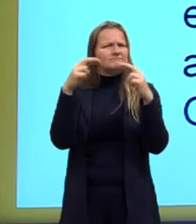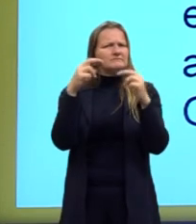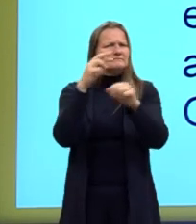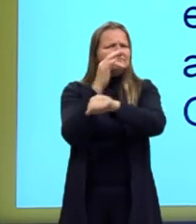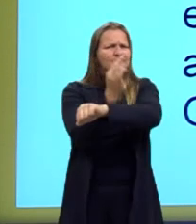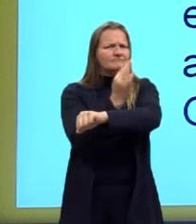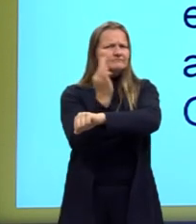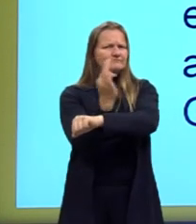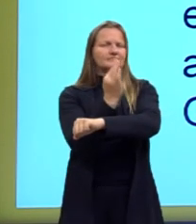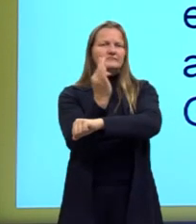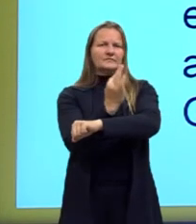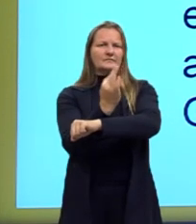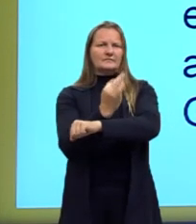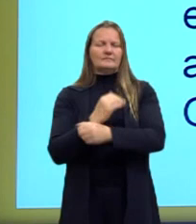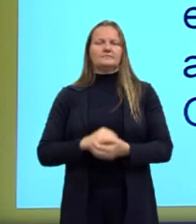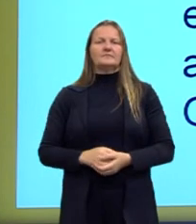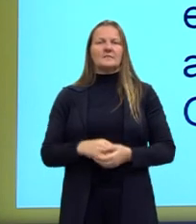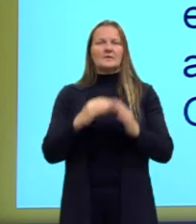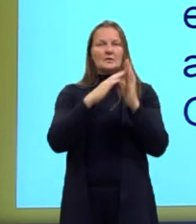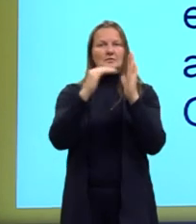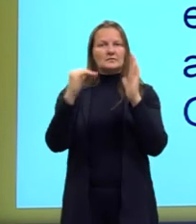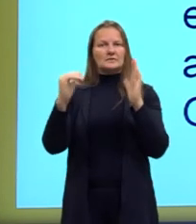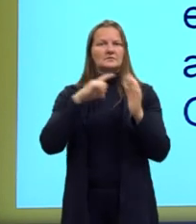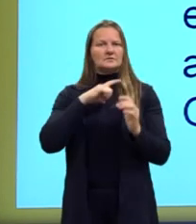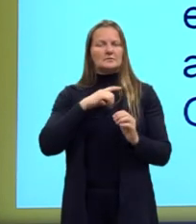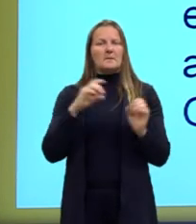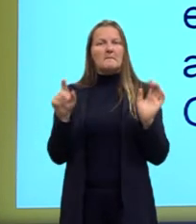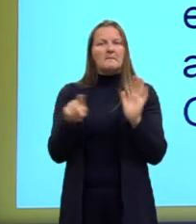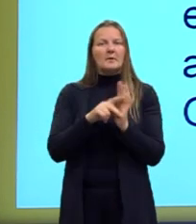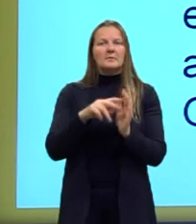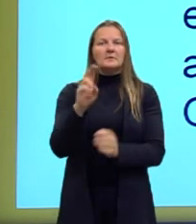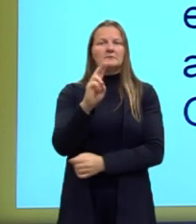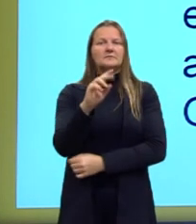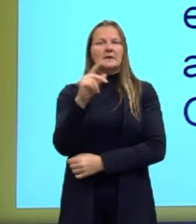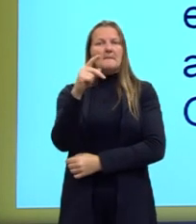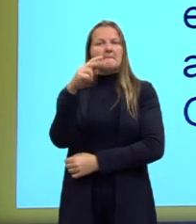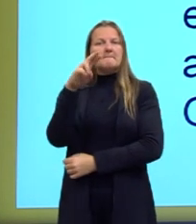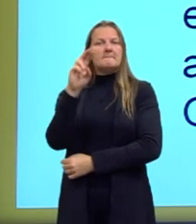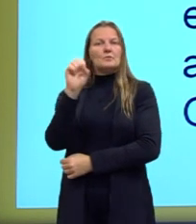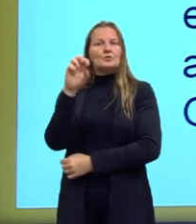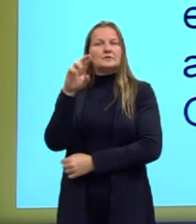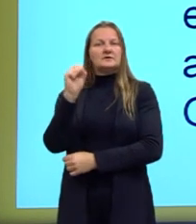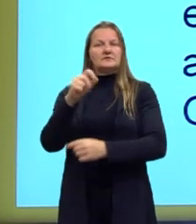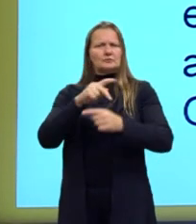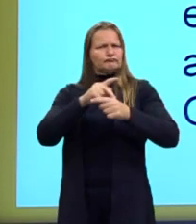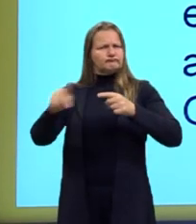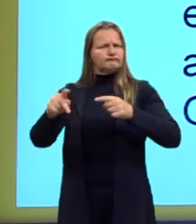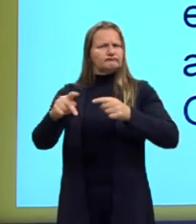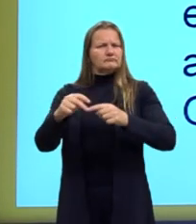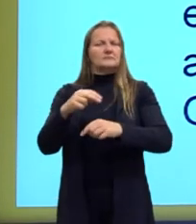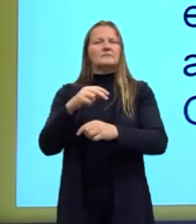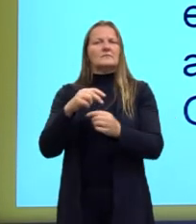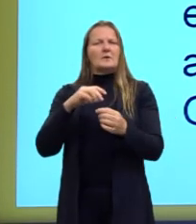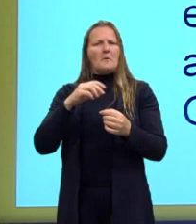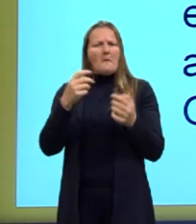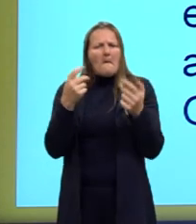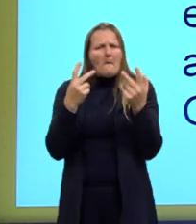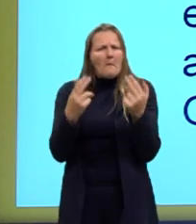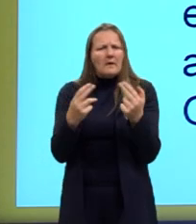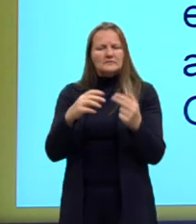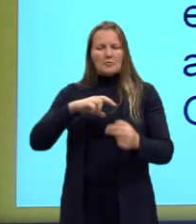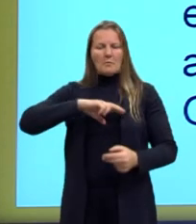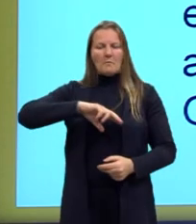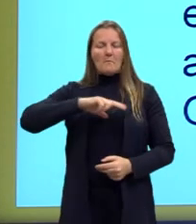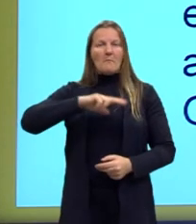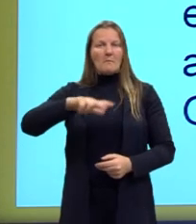formal. Ter uma estética que a gente chama de purismo da língua. Quanto mais parecido com o português de Portugal,